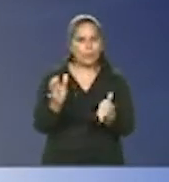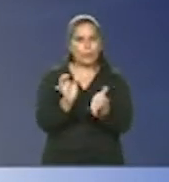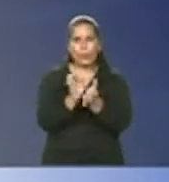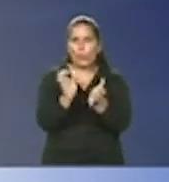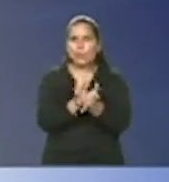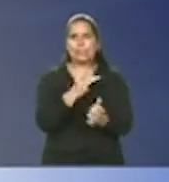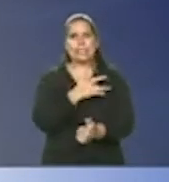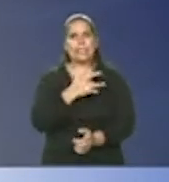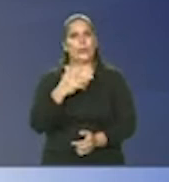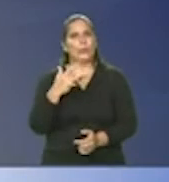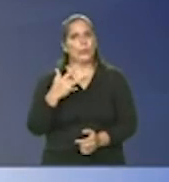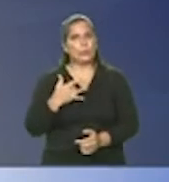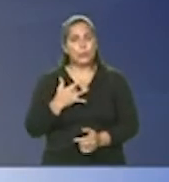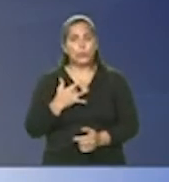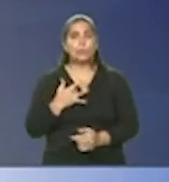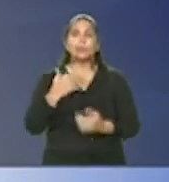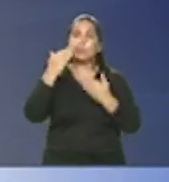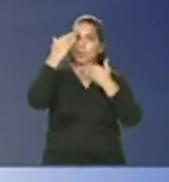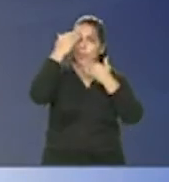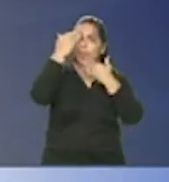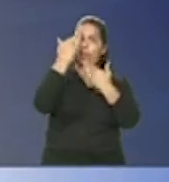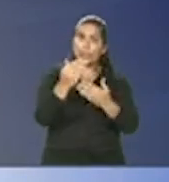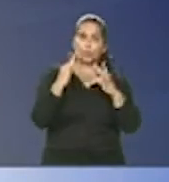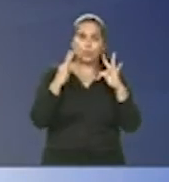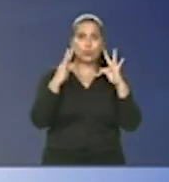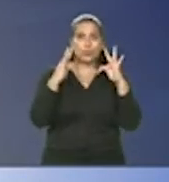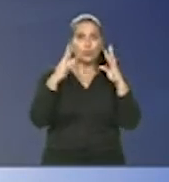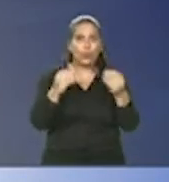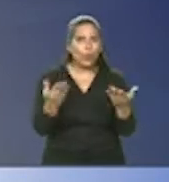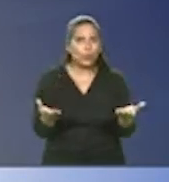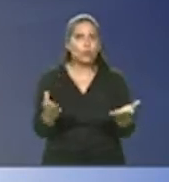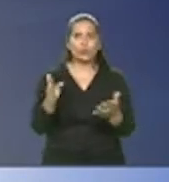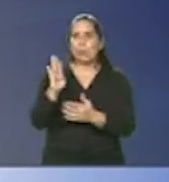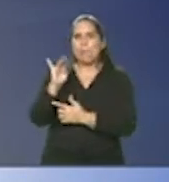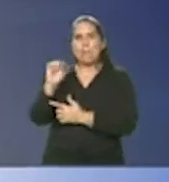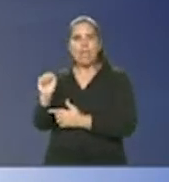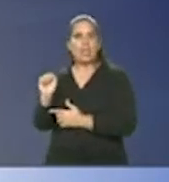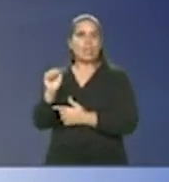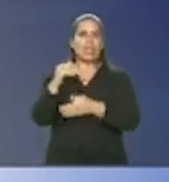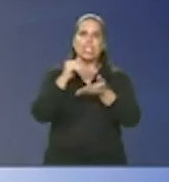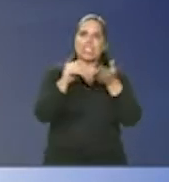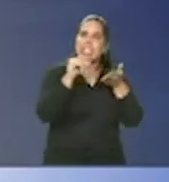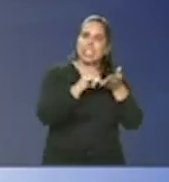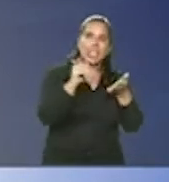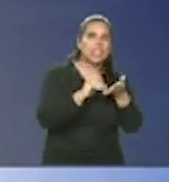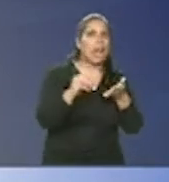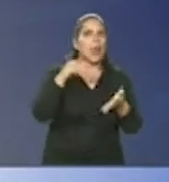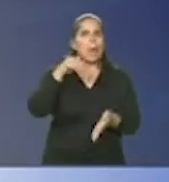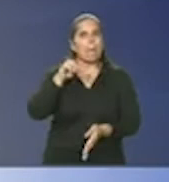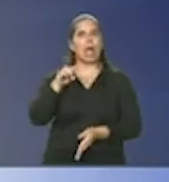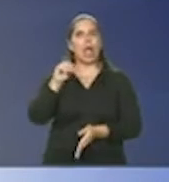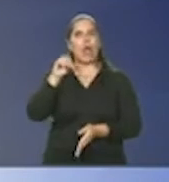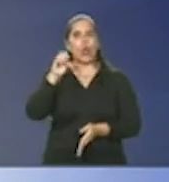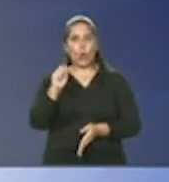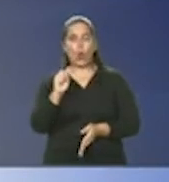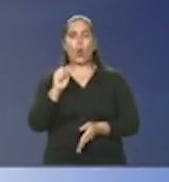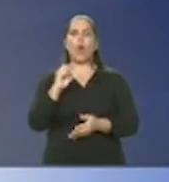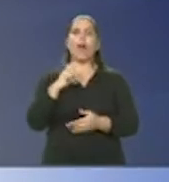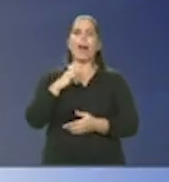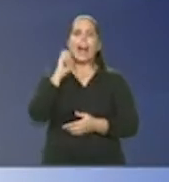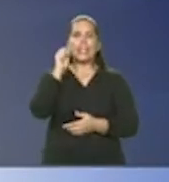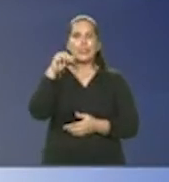saúde agradeço muito aos companheiros a Bia os secretários o Marco Antônio que lutou muito com a gente